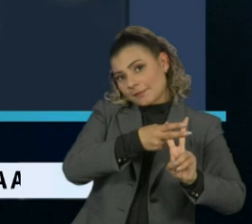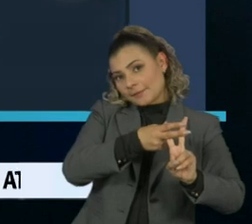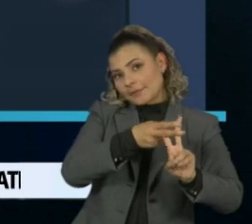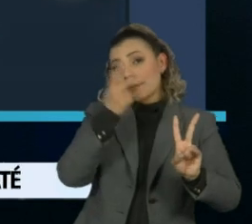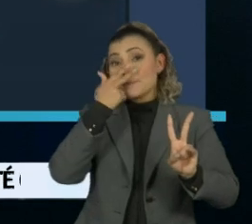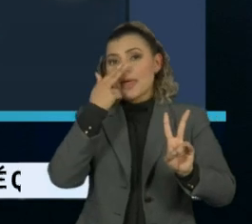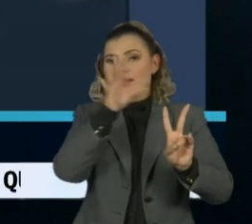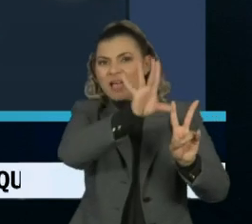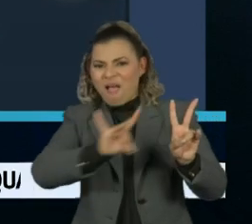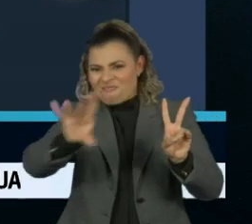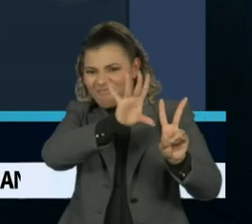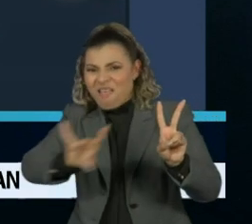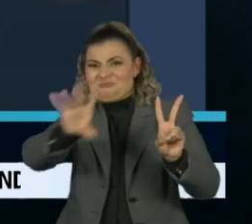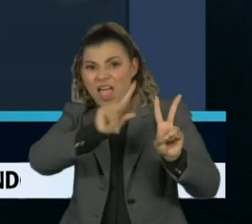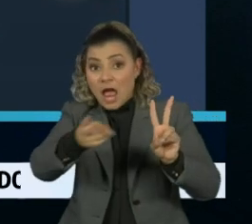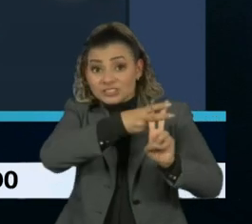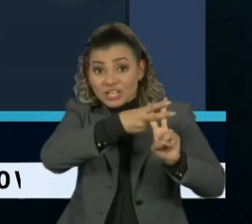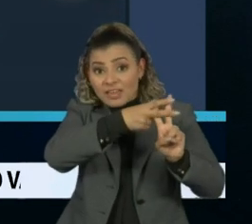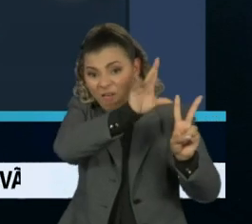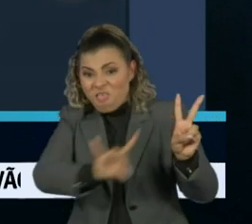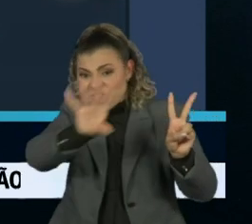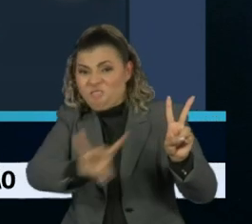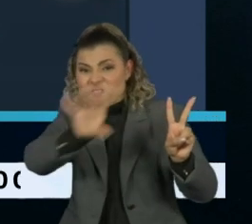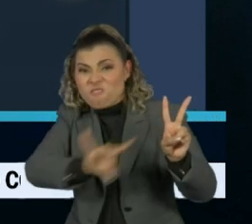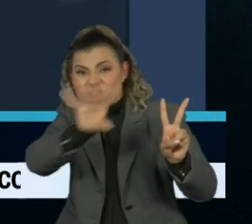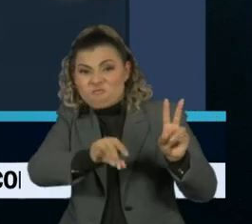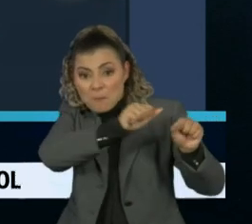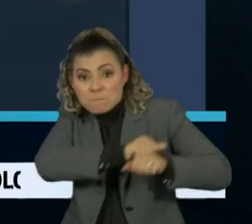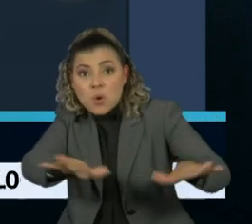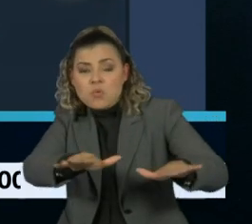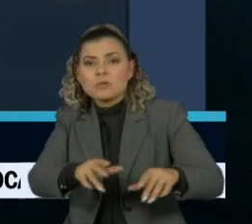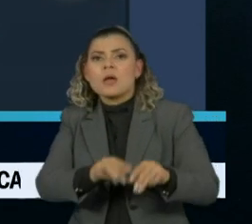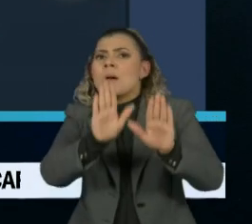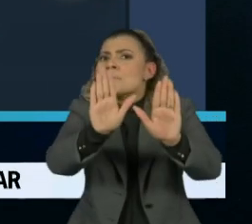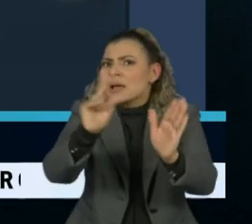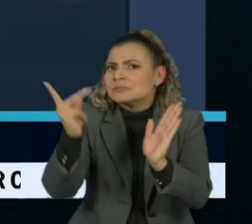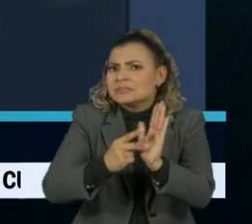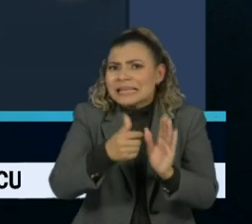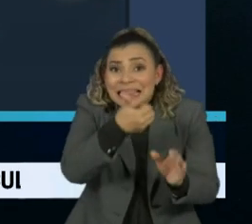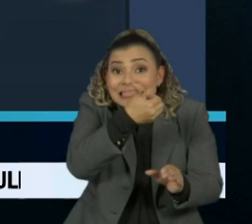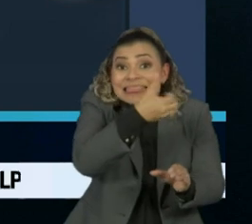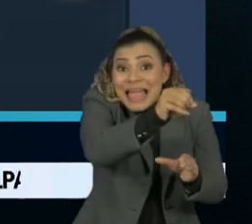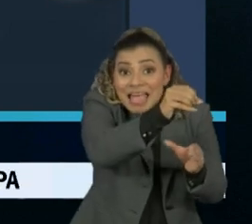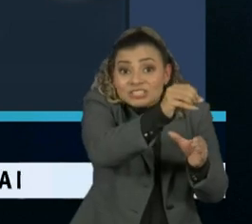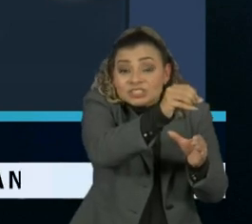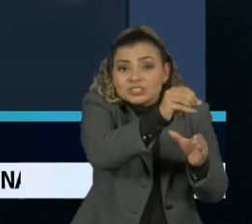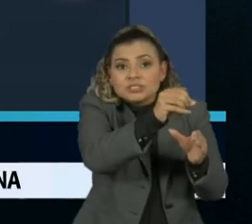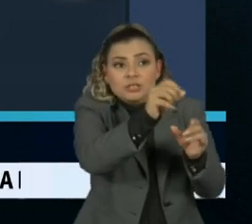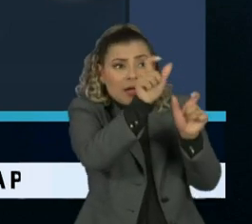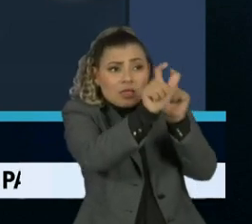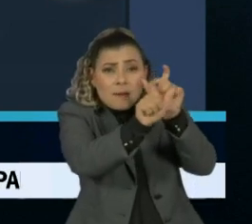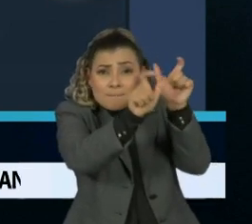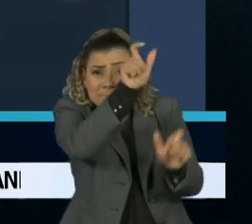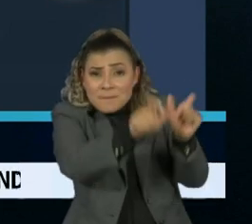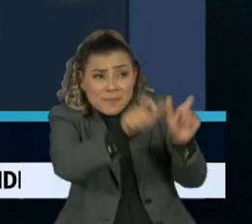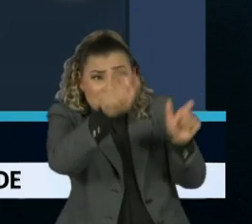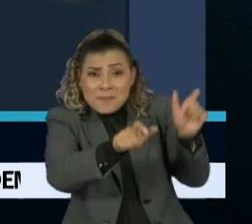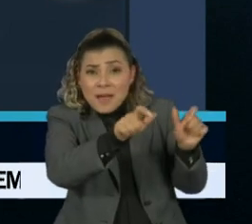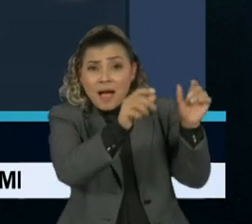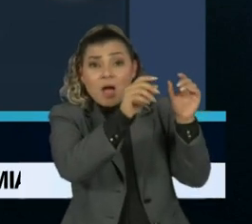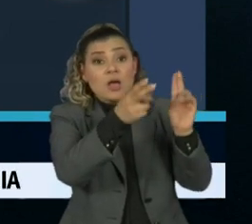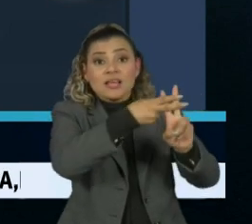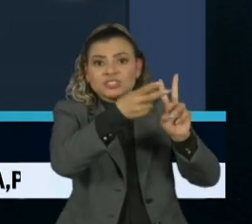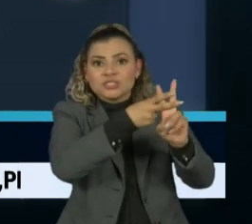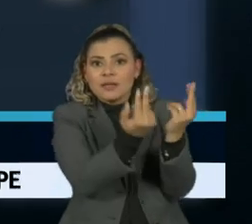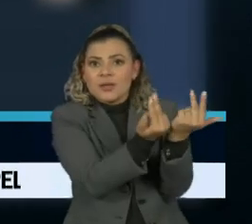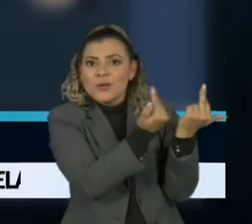etiqueta virtual, que impulsiona o conteúdo. A perícia constatou que 10 dos perfis investigados adotaram a mesma hashtag. A